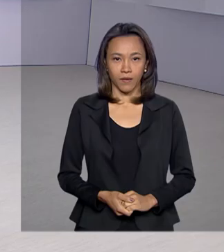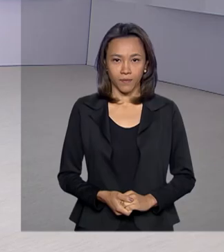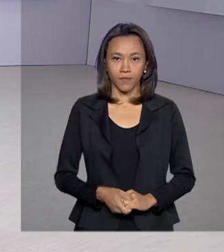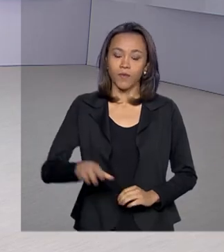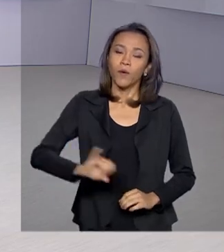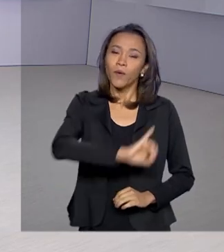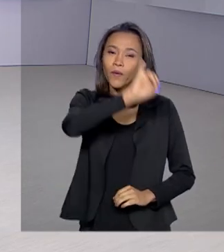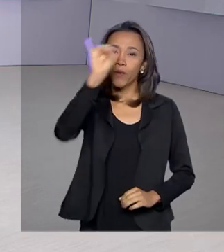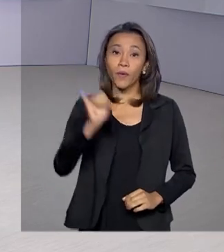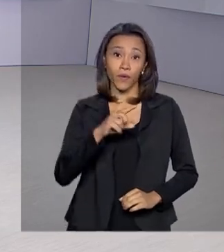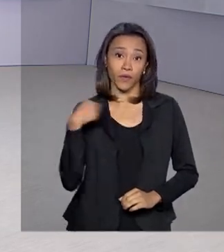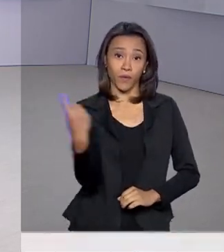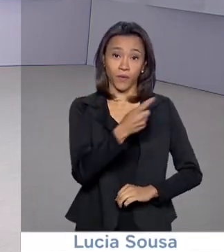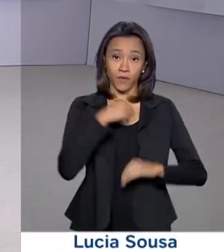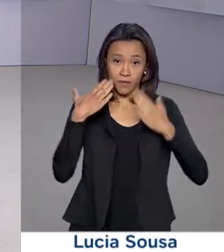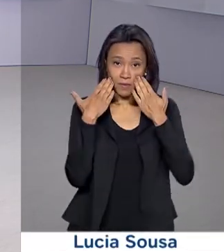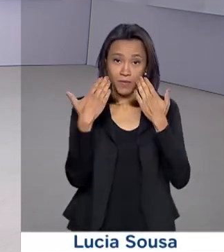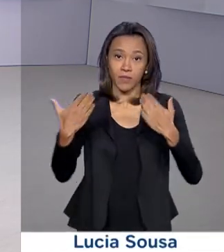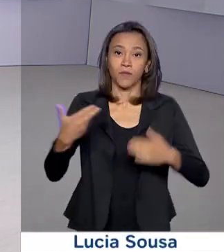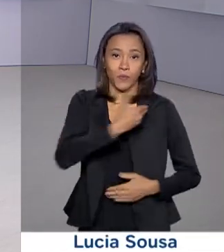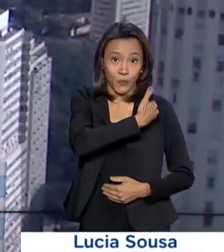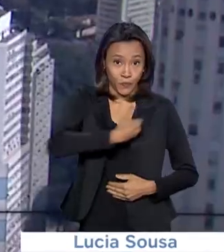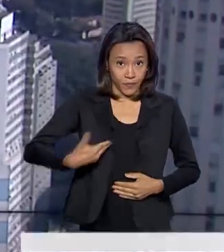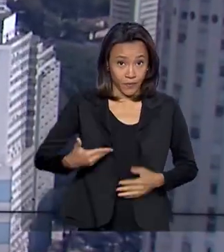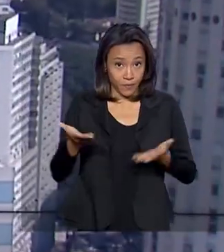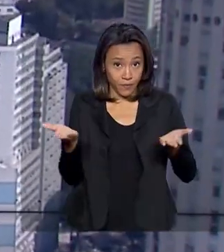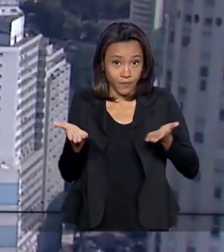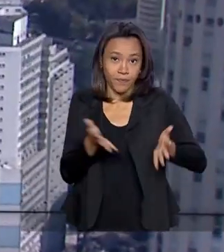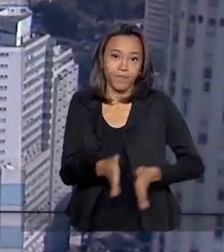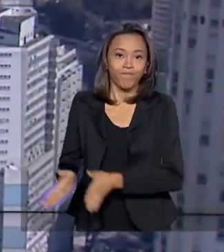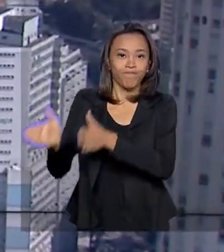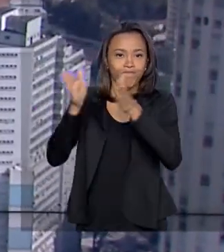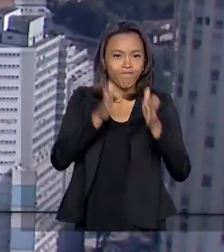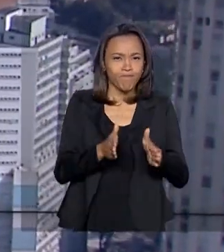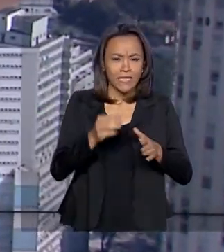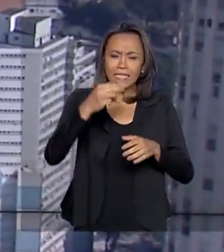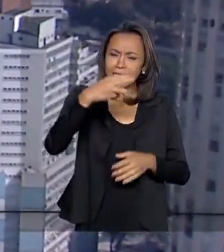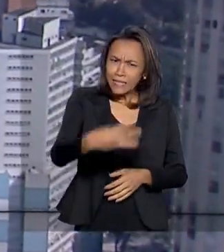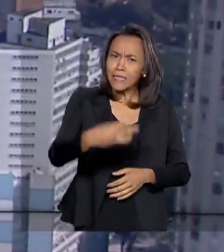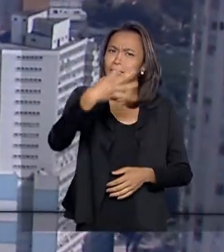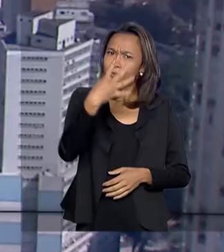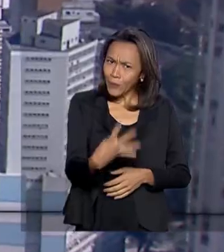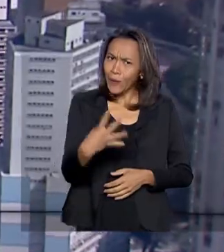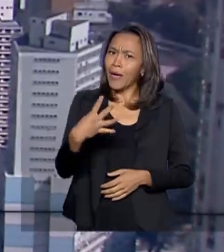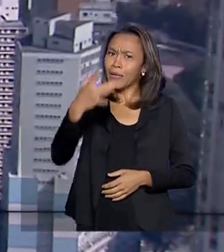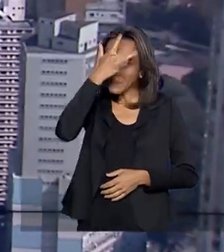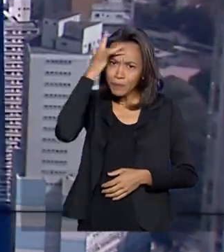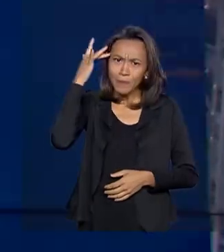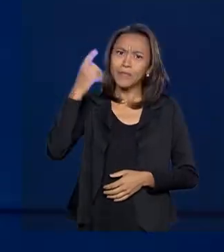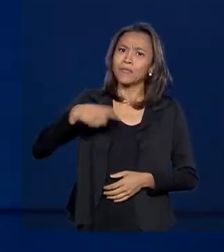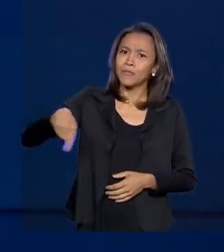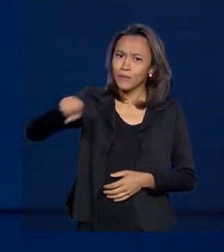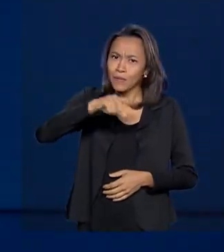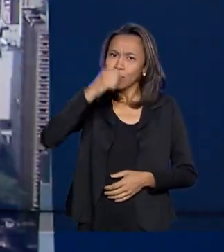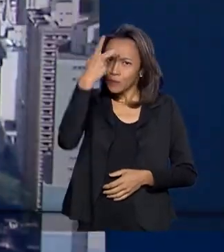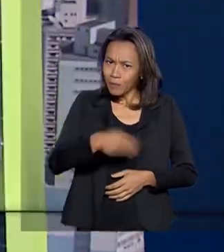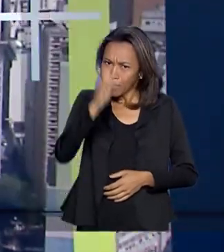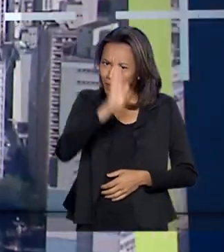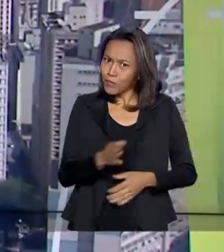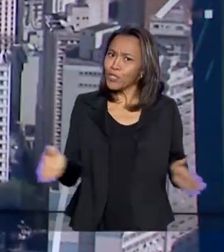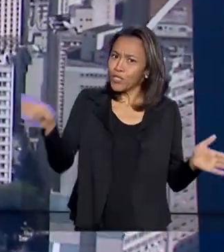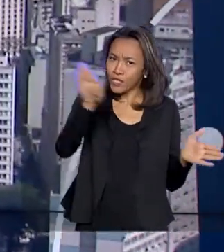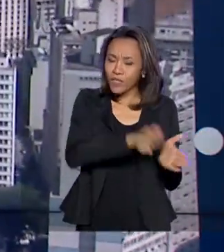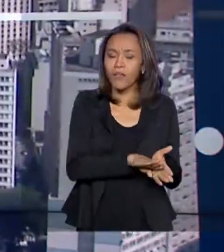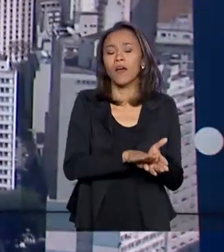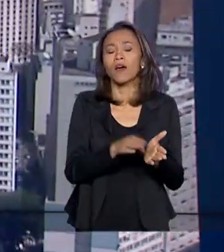Olá, estamos no ar com o governo agora. E os 34 brasileiros resgatados da China chegaram ao Brasil